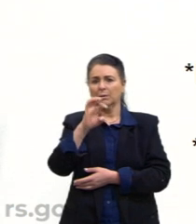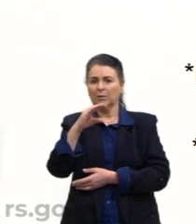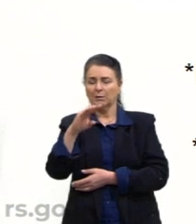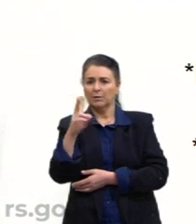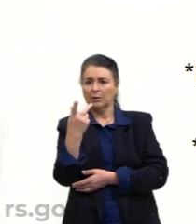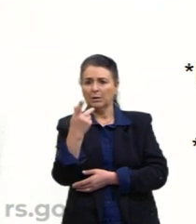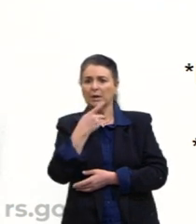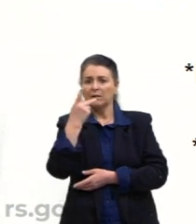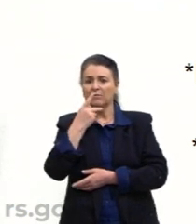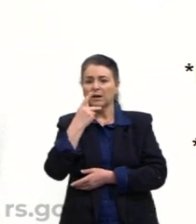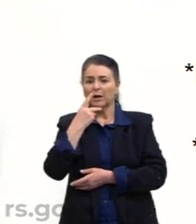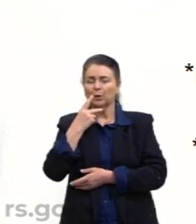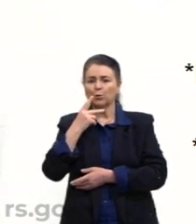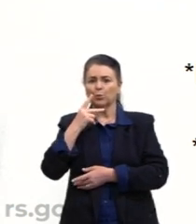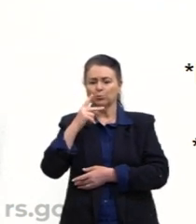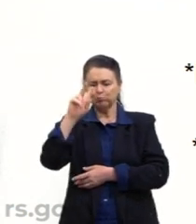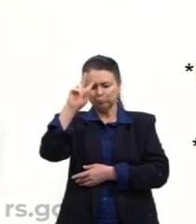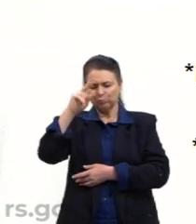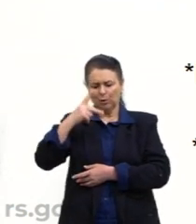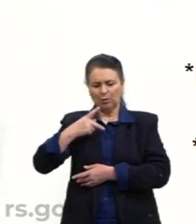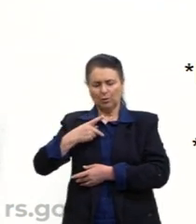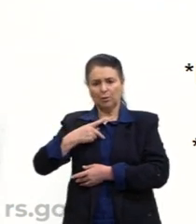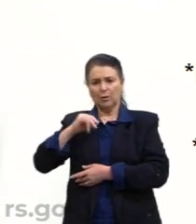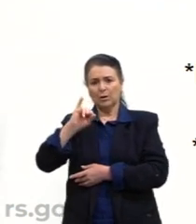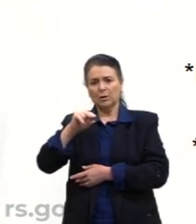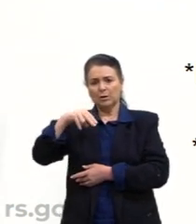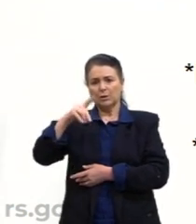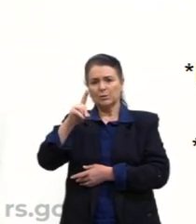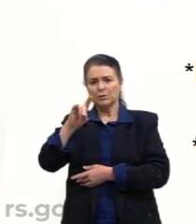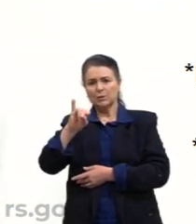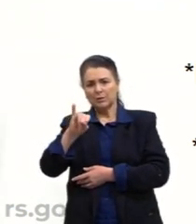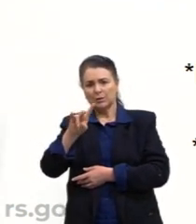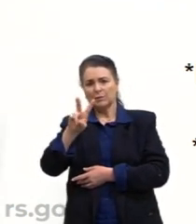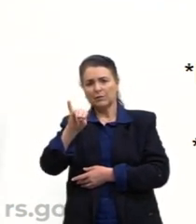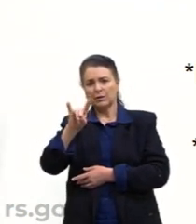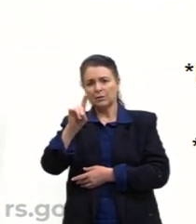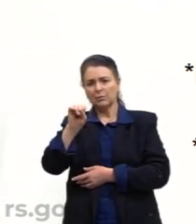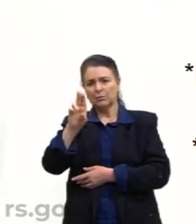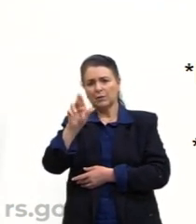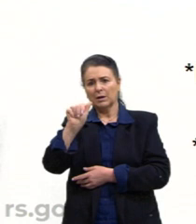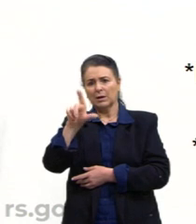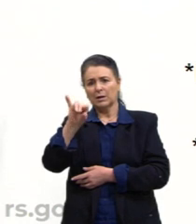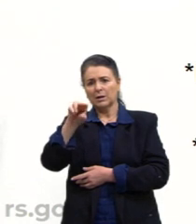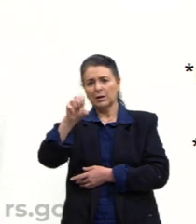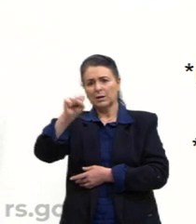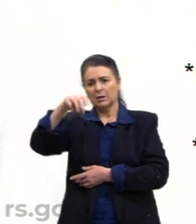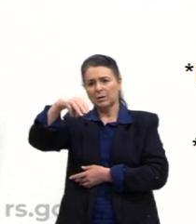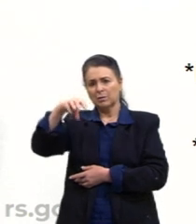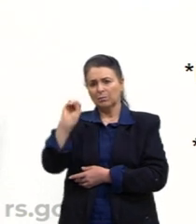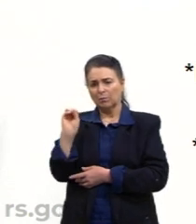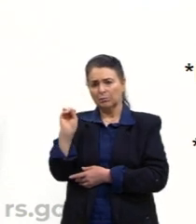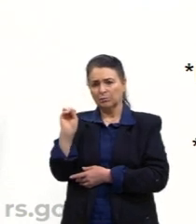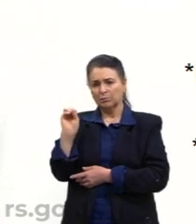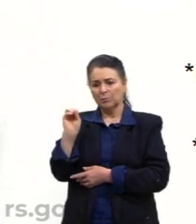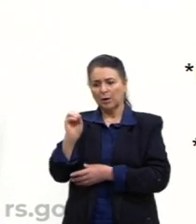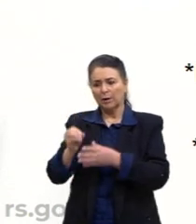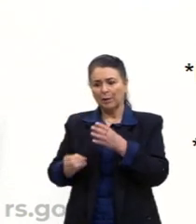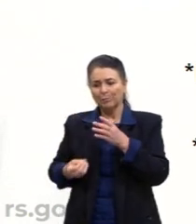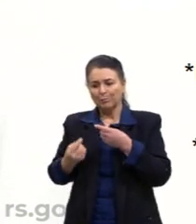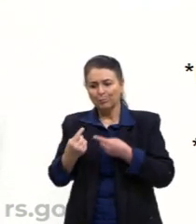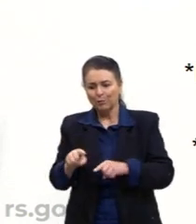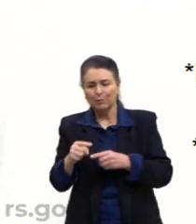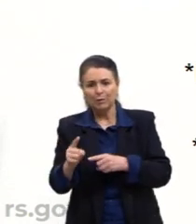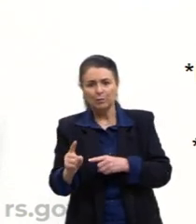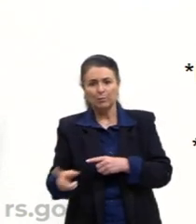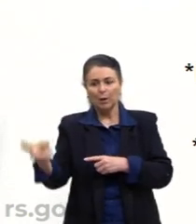individualismo que a cultura de massa vai trazer. É bem interessante essa questão da cultura de massa,